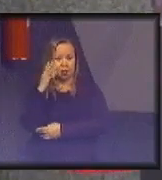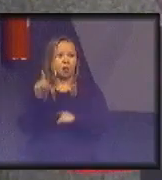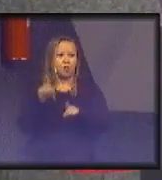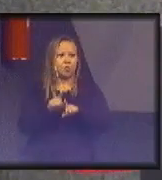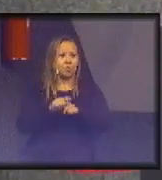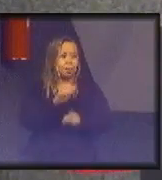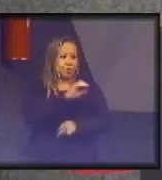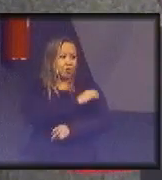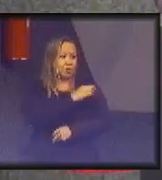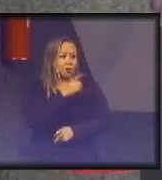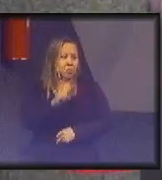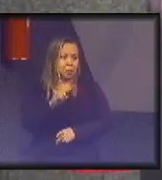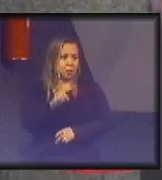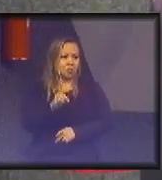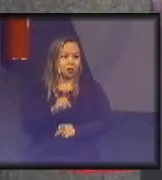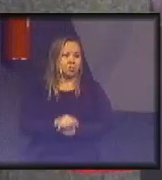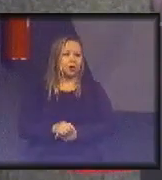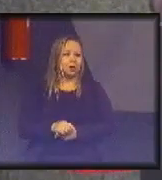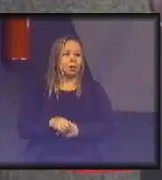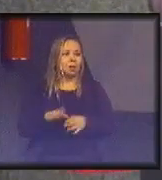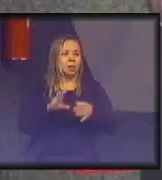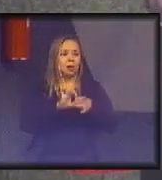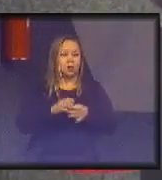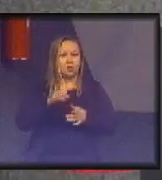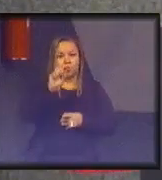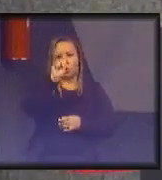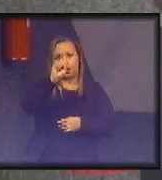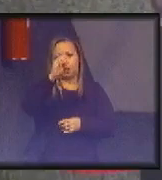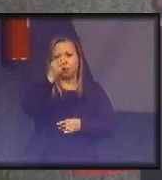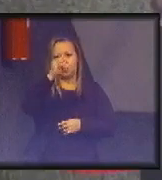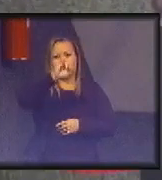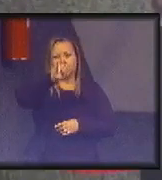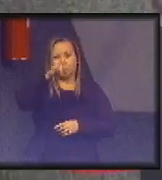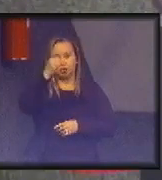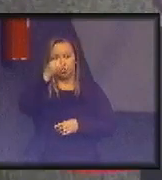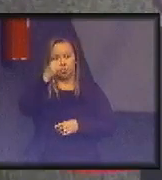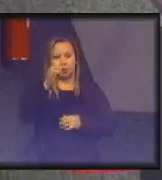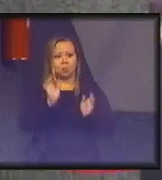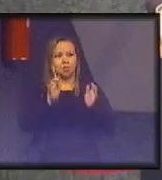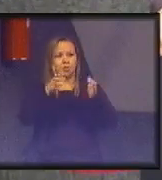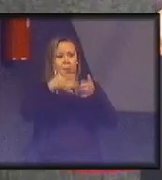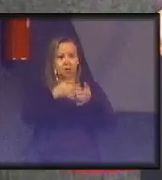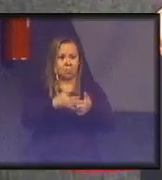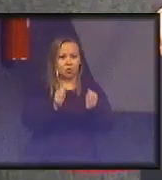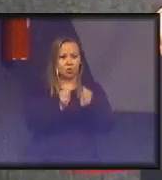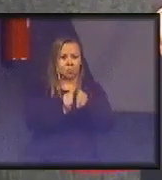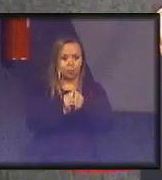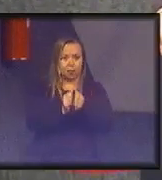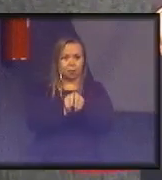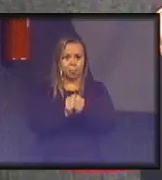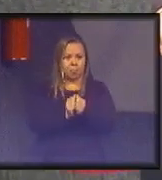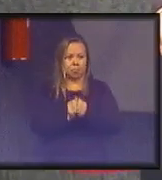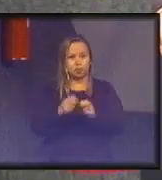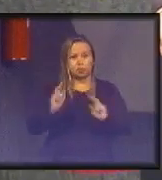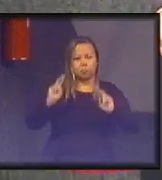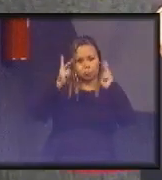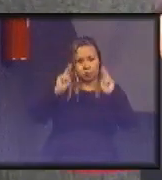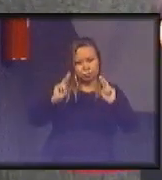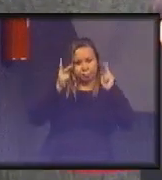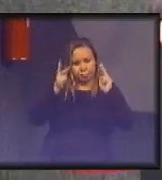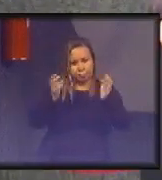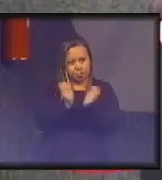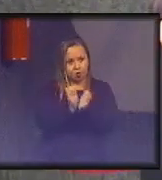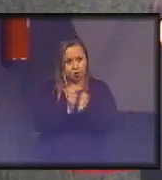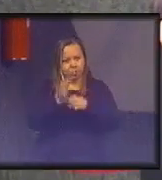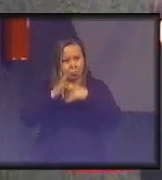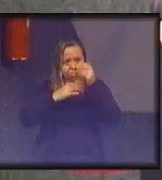coordenação da Escola Corporativa do STJ, da sessão de aprimoramento de competências comuns e valores, que também atuaram